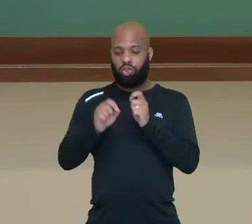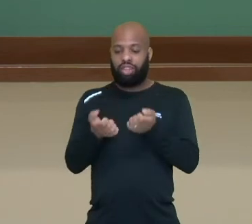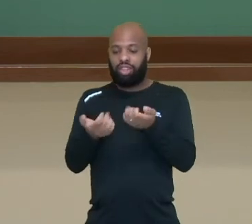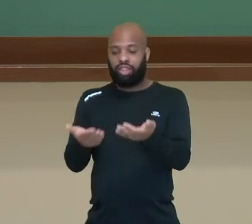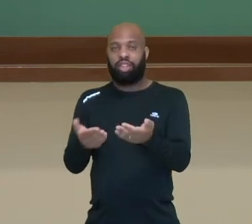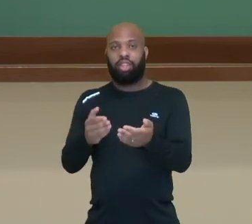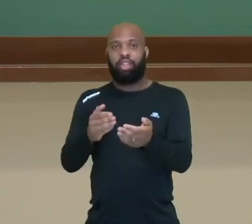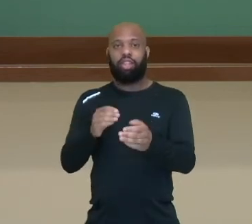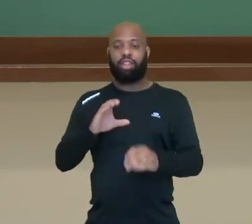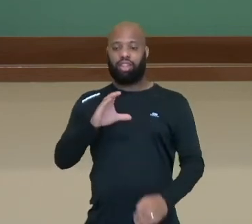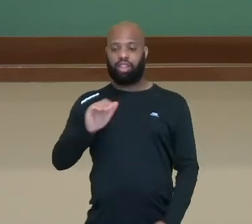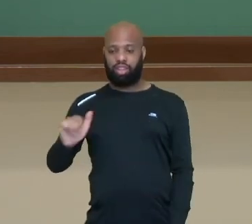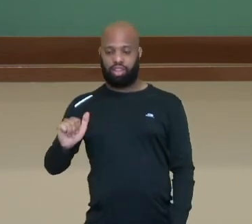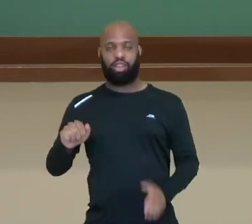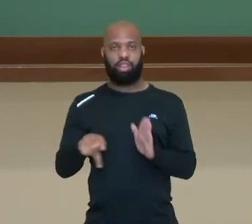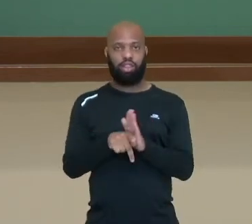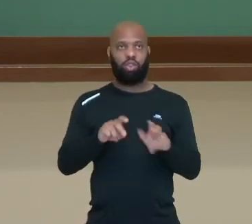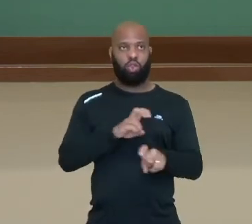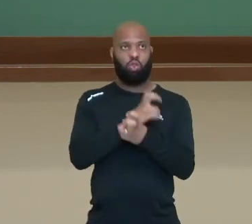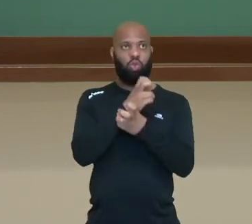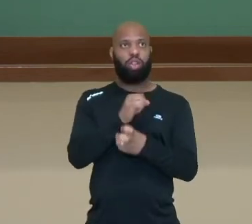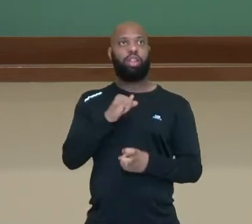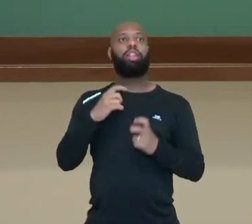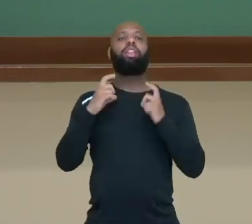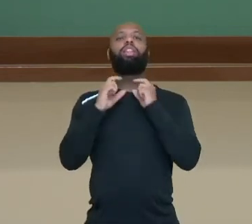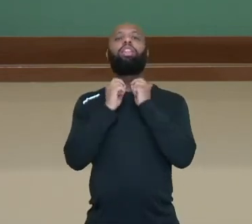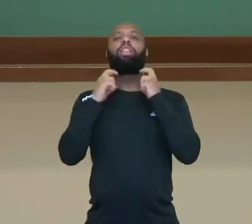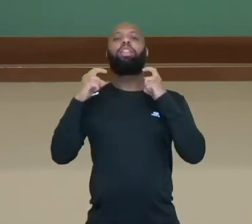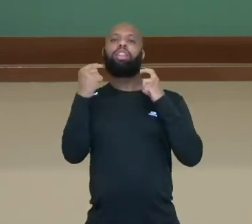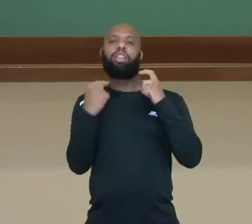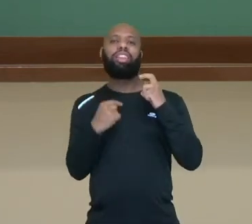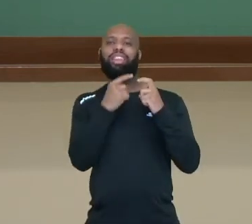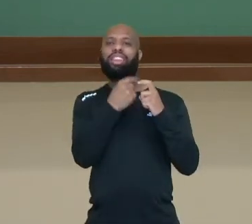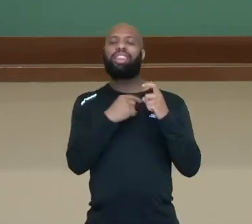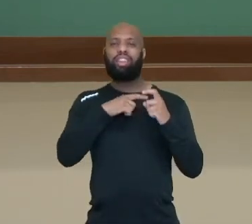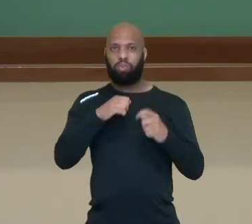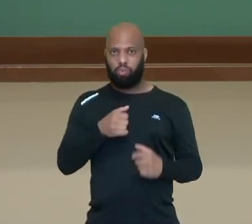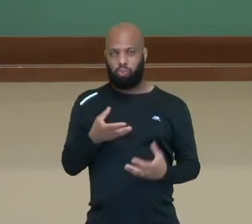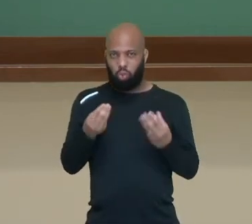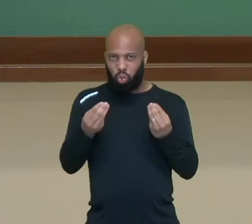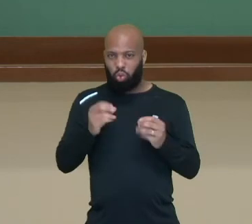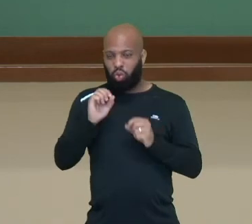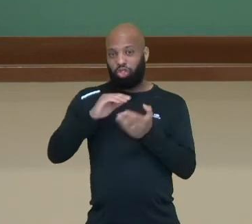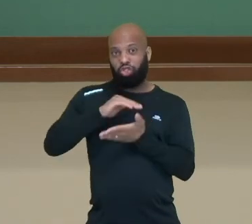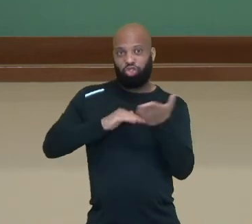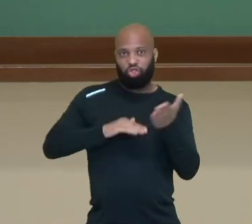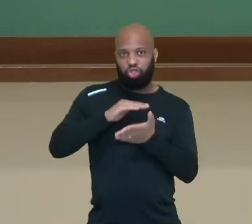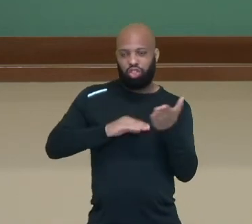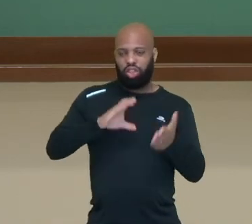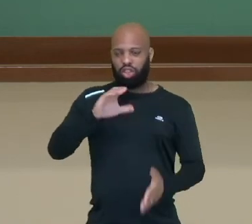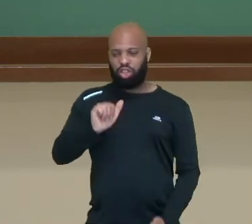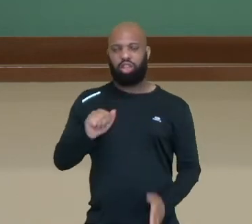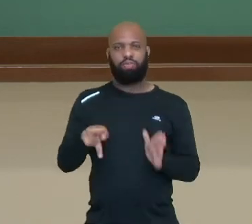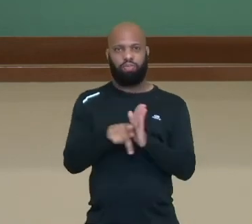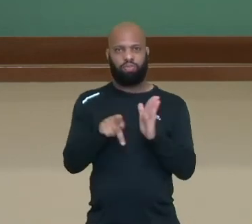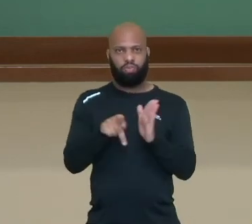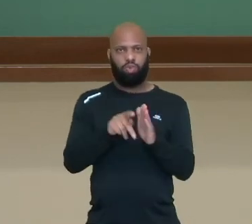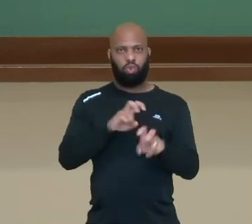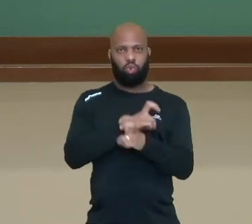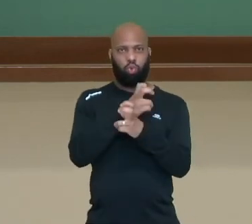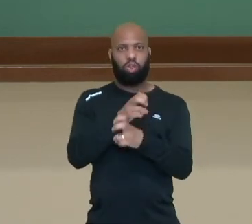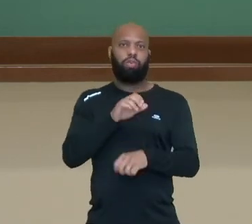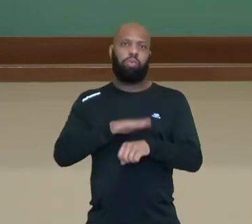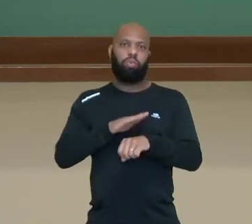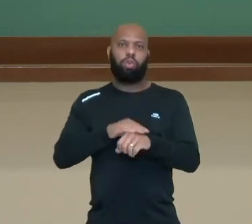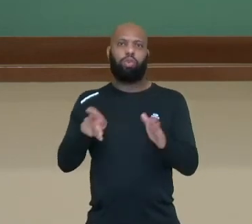paratireoide tira o cálcio dos ossos quando está em excesso. Quando há necessidade, por exemplo, da contração muscular, tá? Que nós precisamos